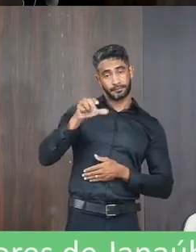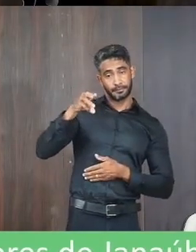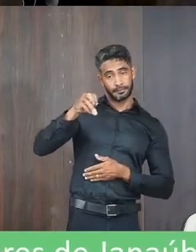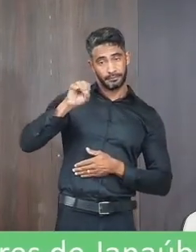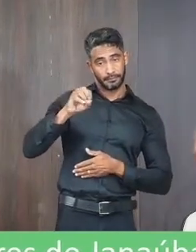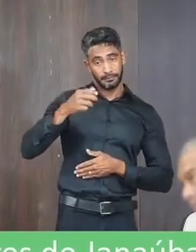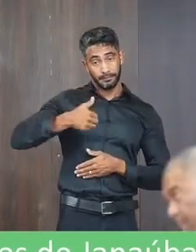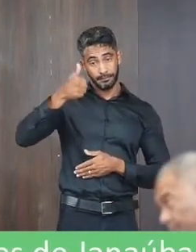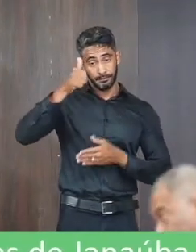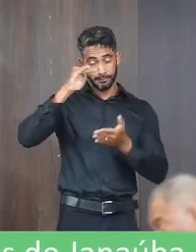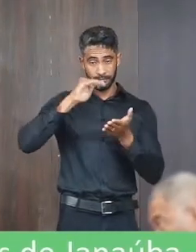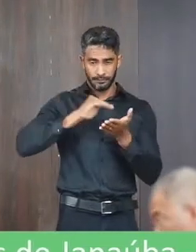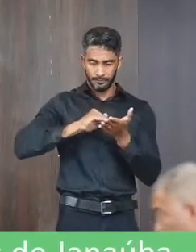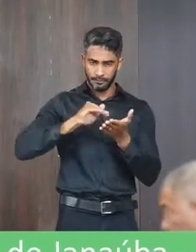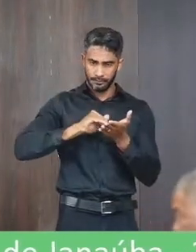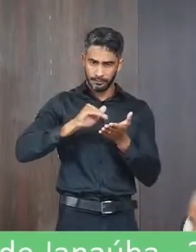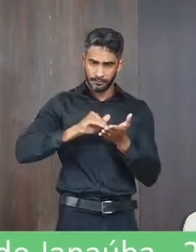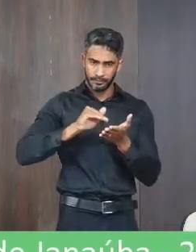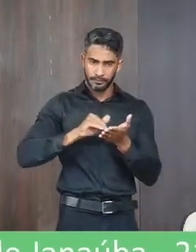Primeiro-Secretário,